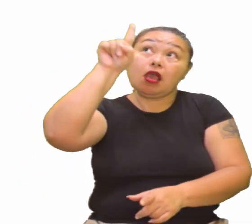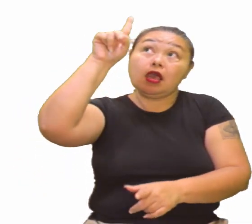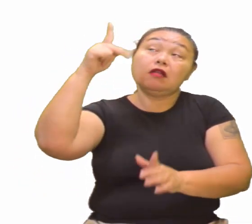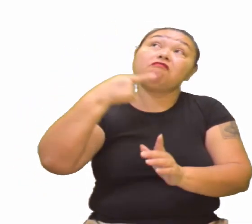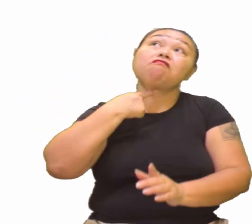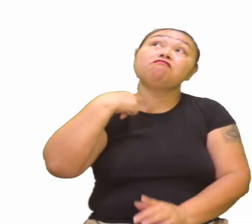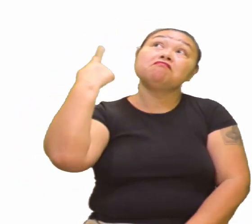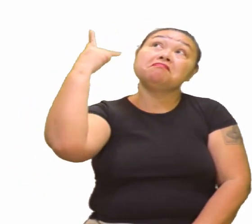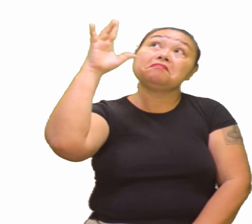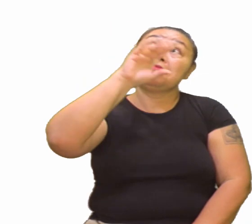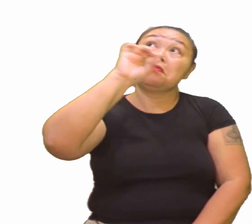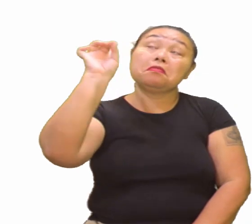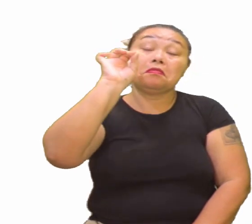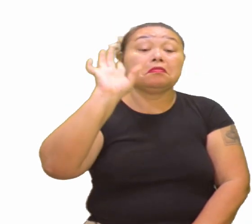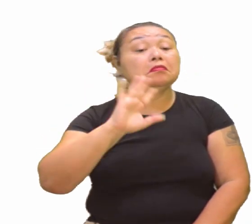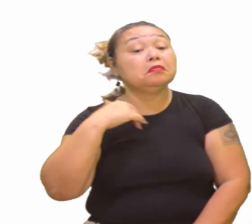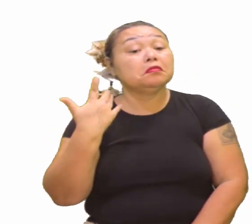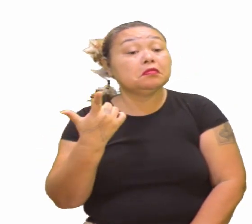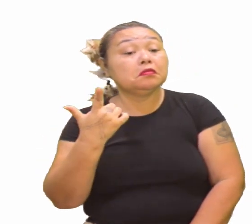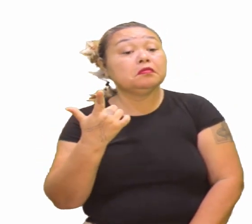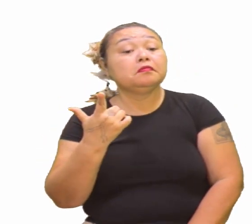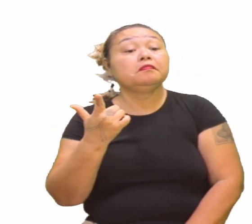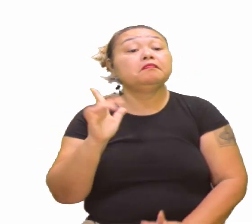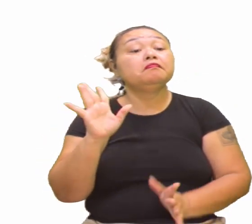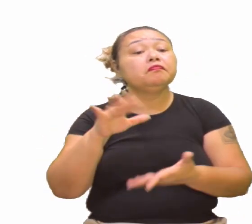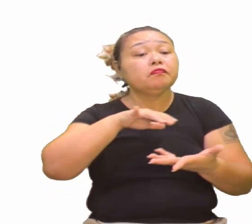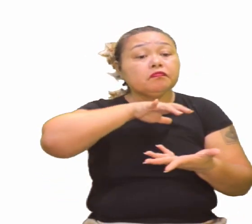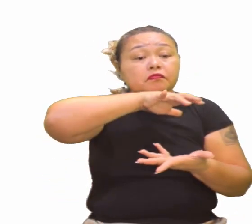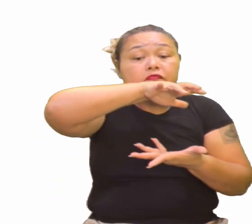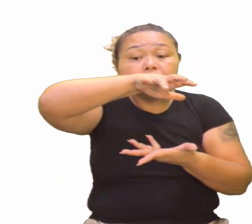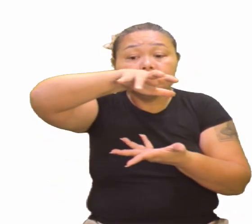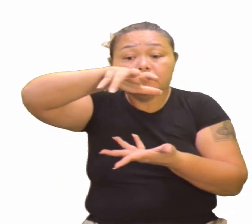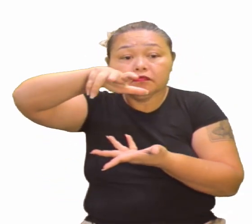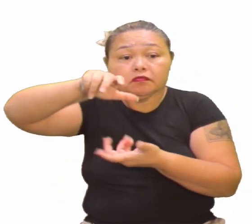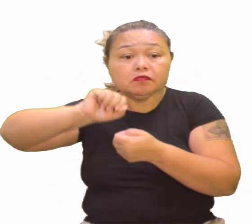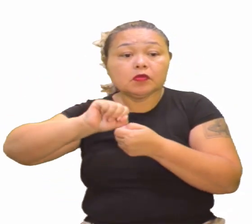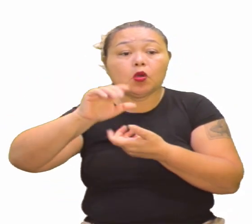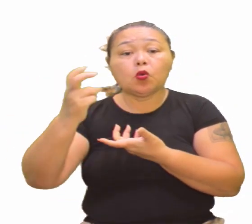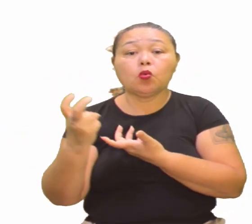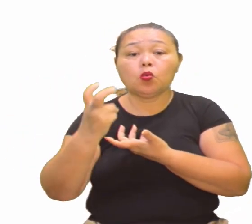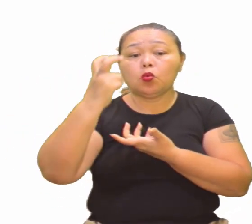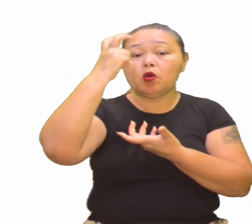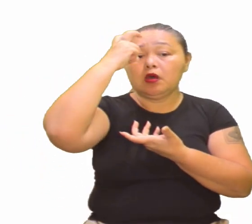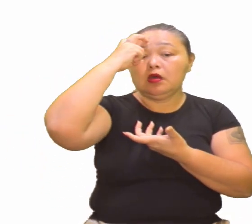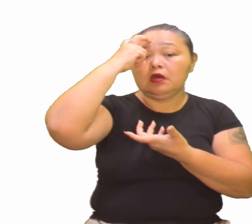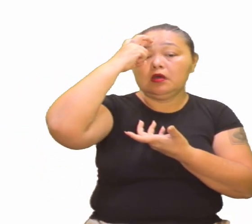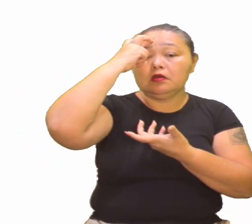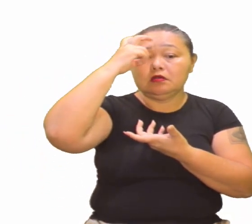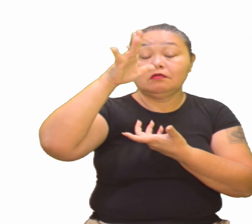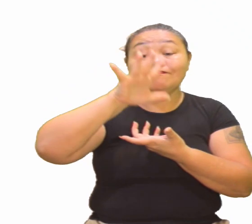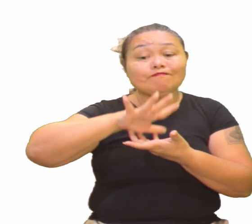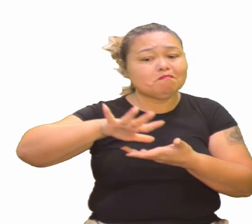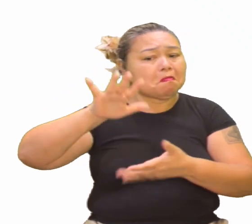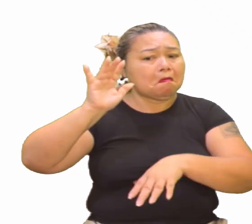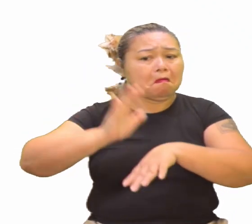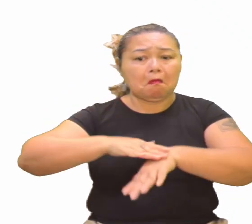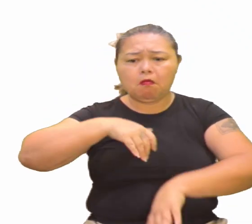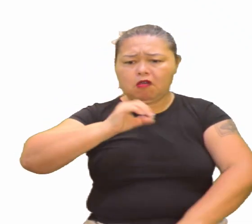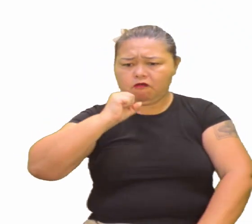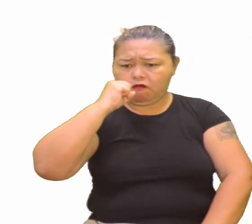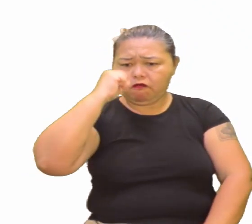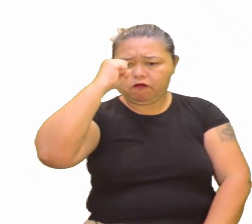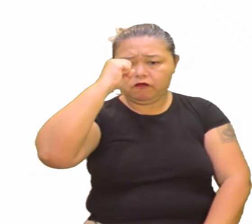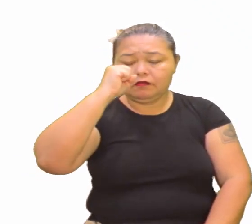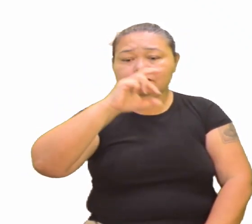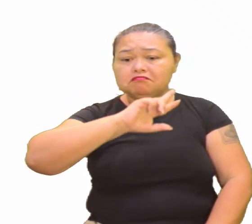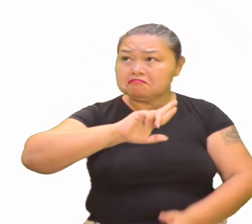universo cultural, ele é característica da Idade Média, tá? O universo cultural dominado pela religião, aqui,